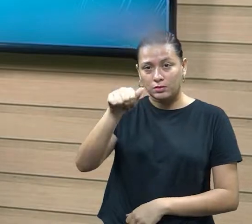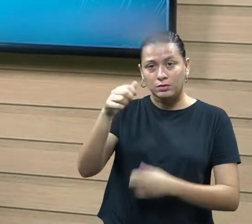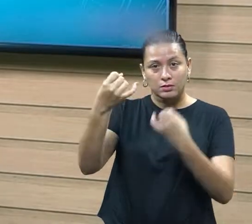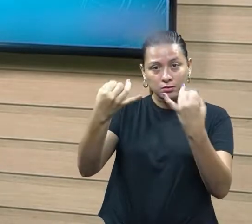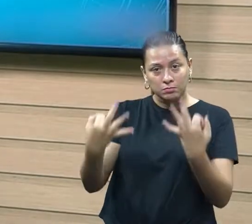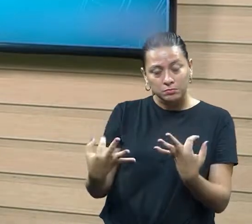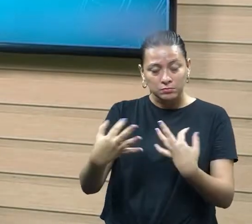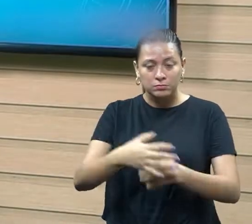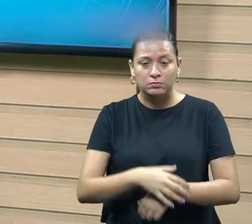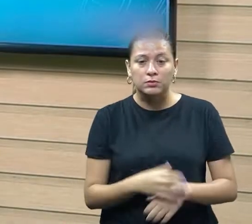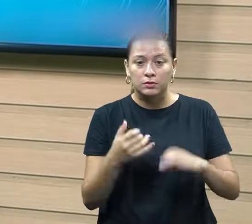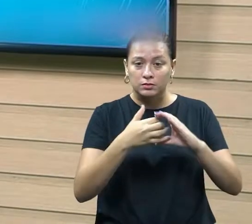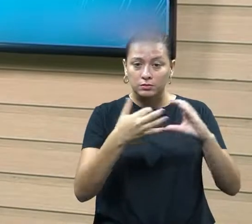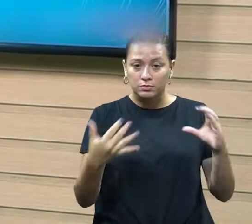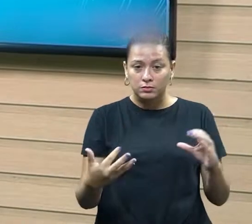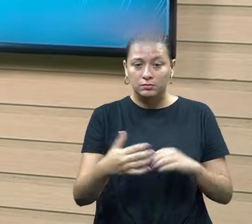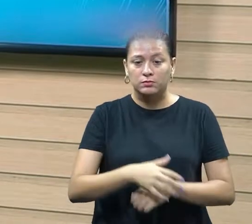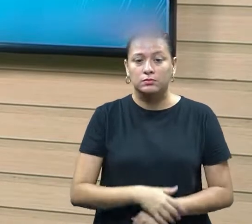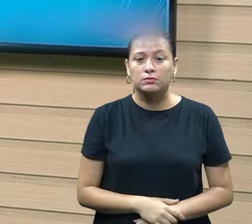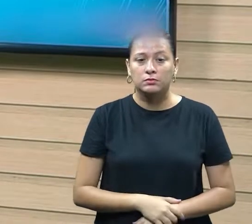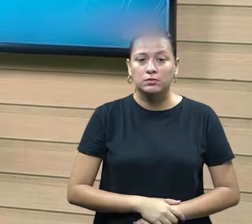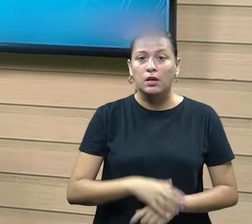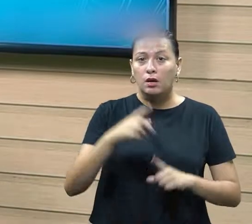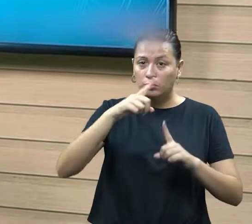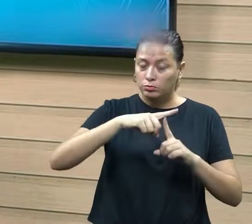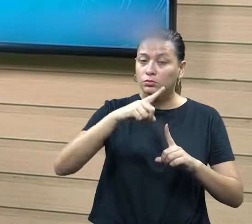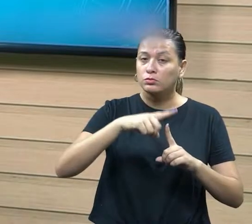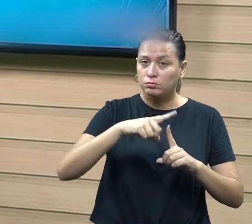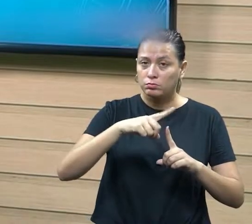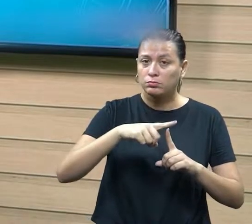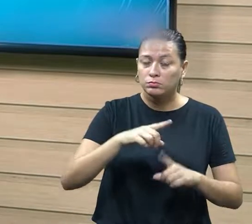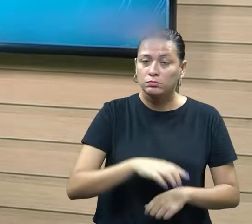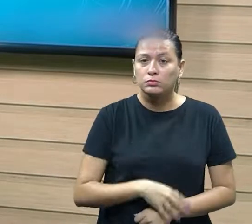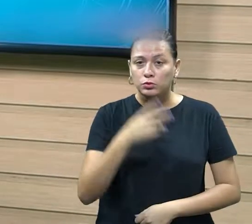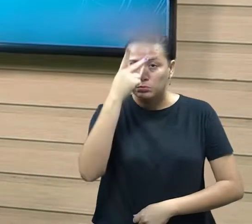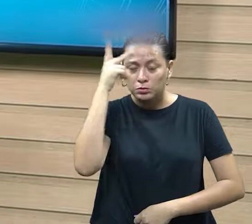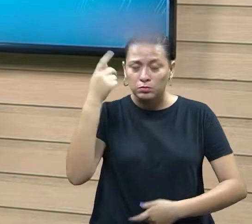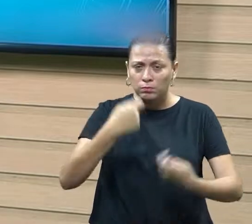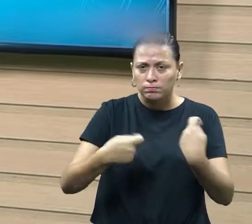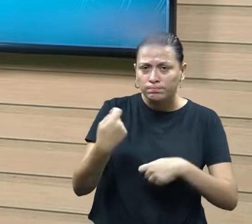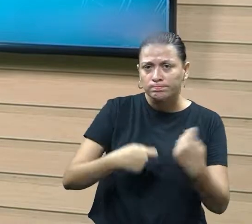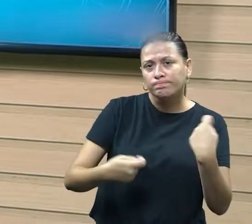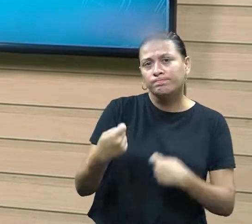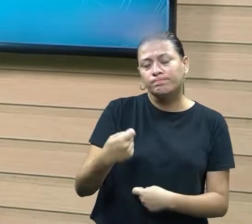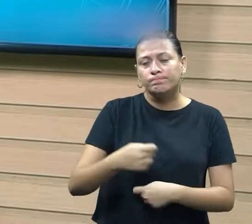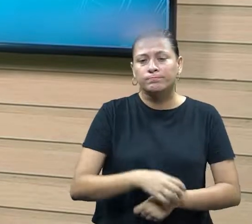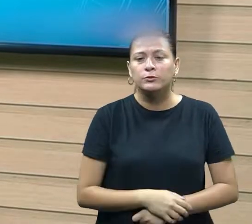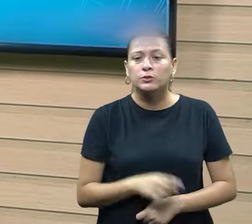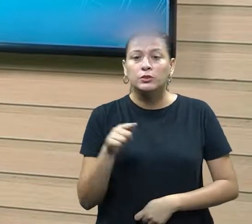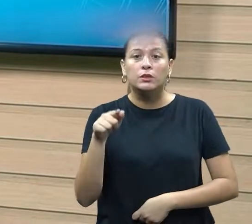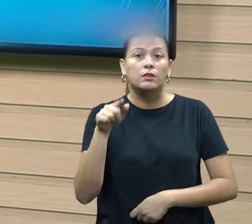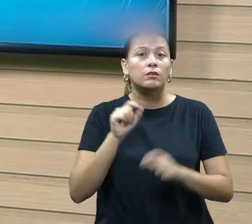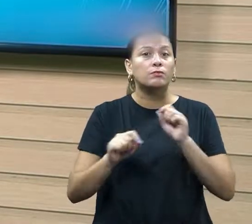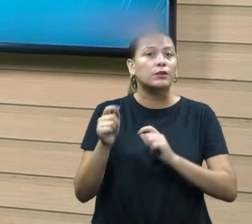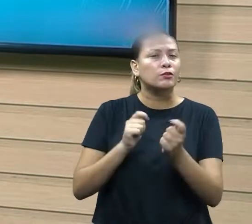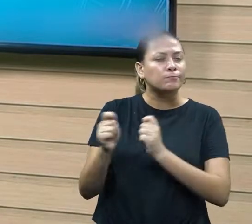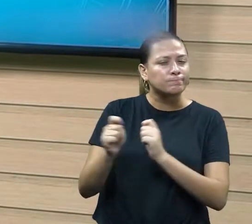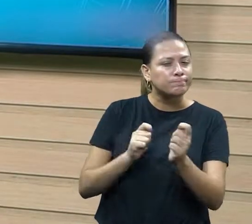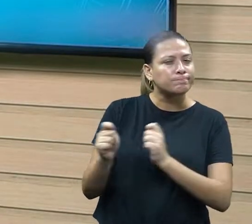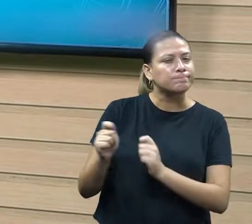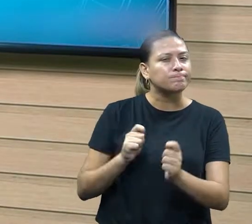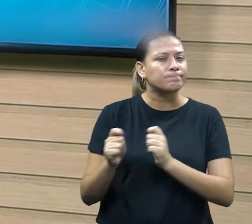vocês, ele vai chamar que é o estilo de negociador que ele é controlador,